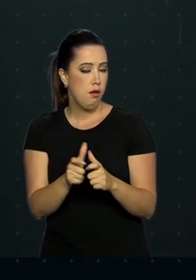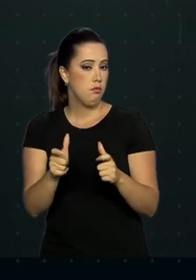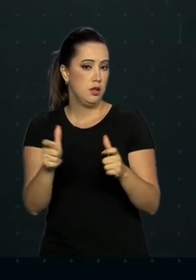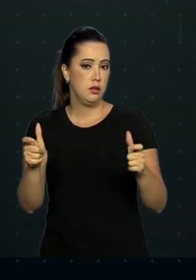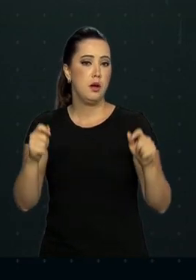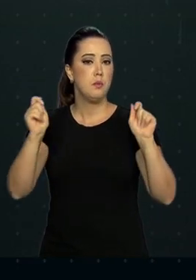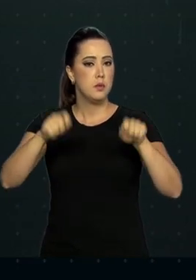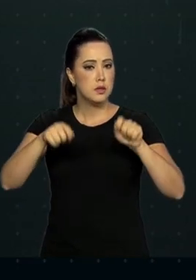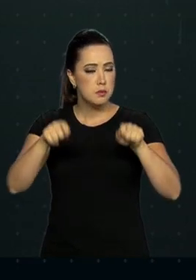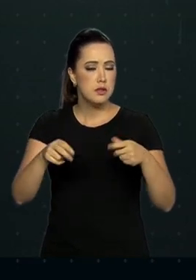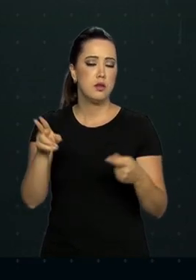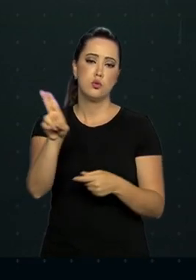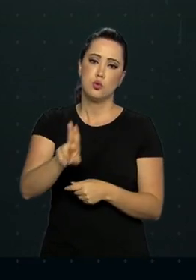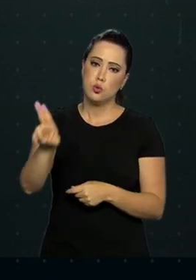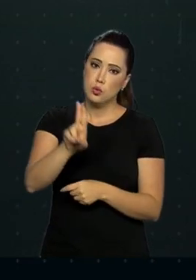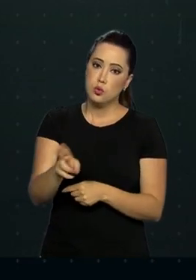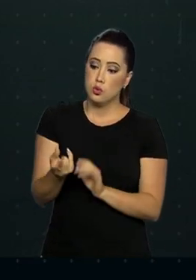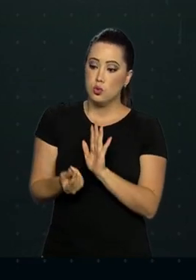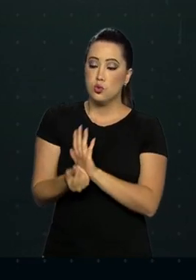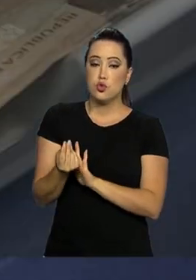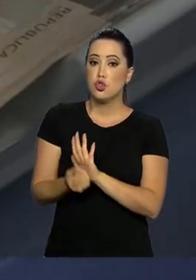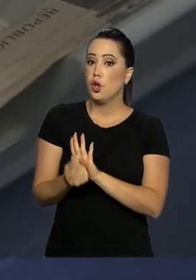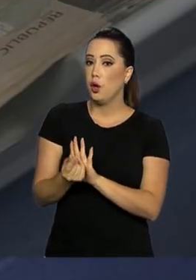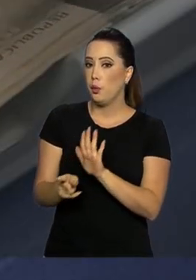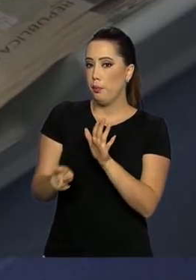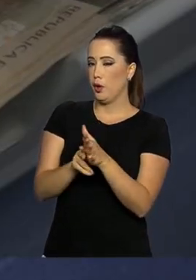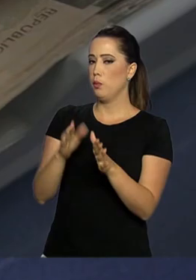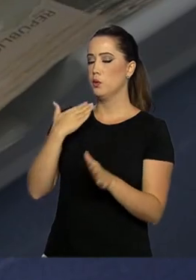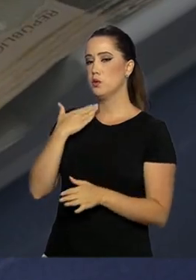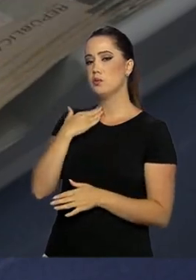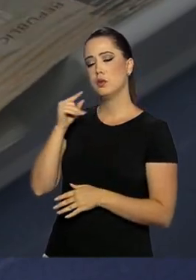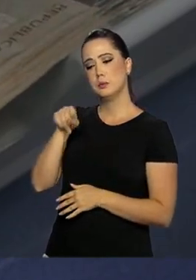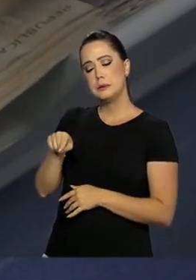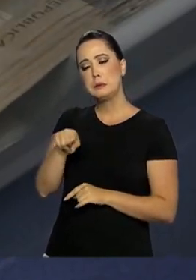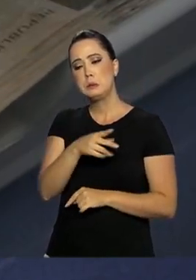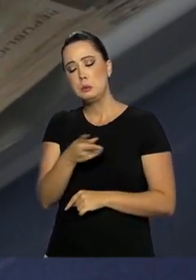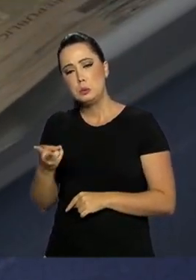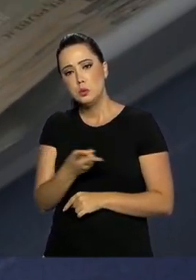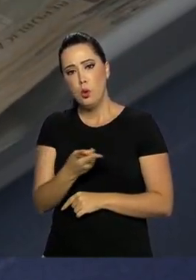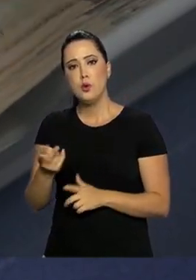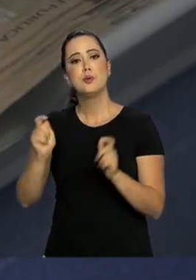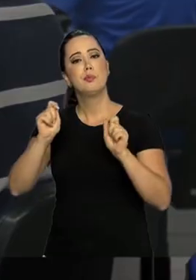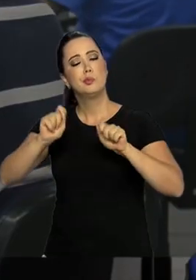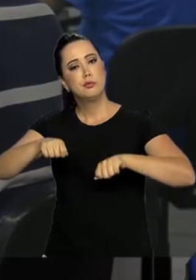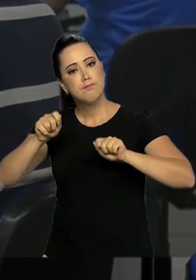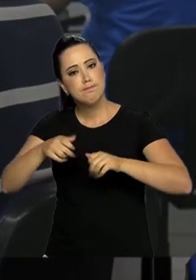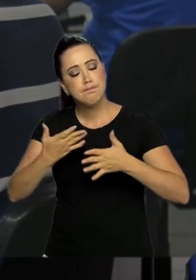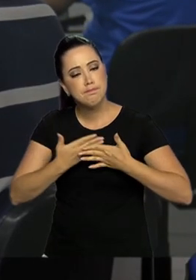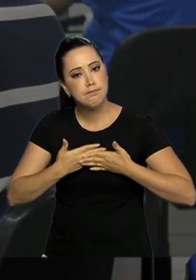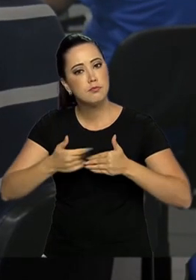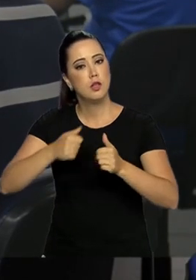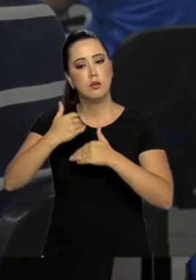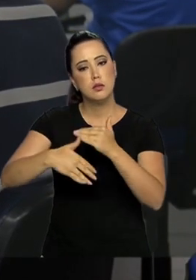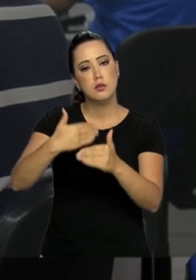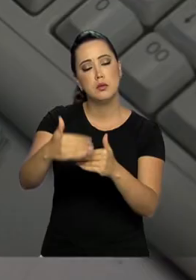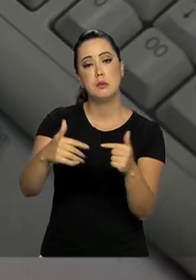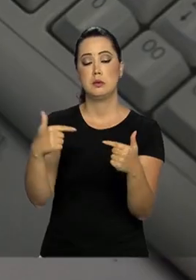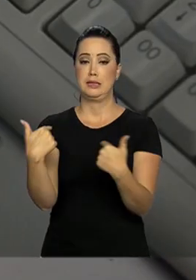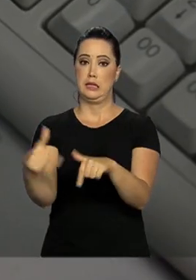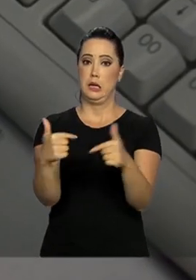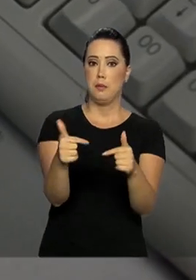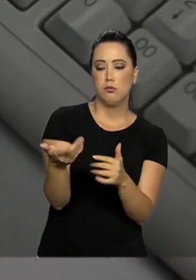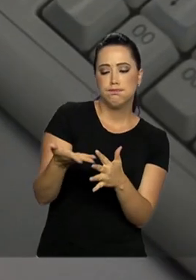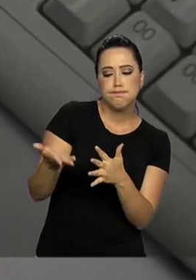capacidade de utilização de capital dos bancos para que estes tenham melhores condições para realizar as eventuais